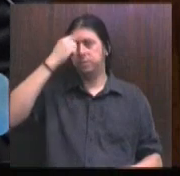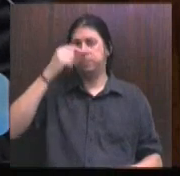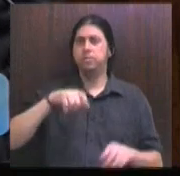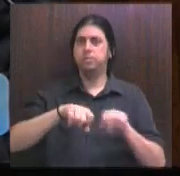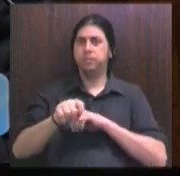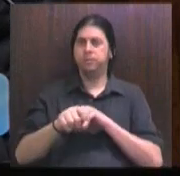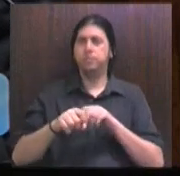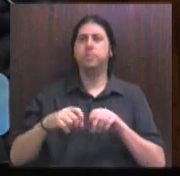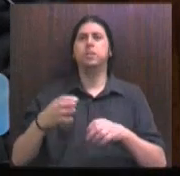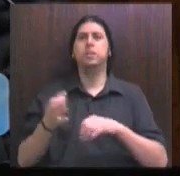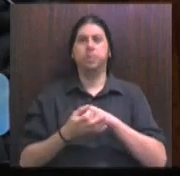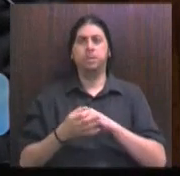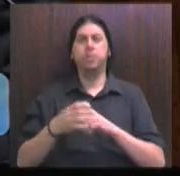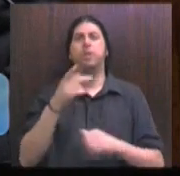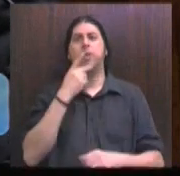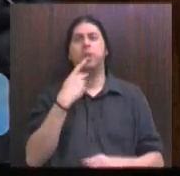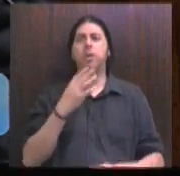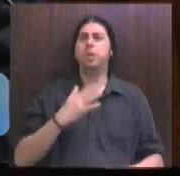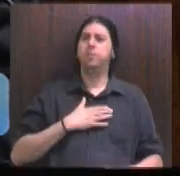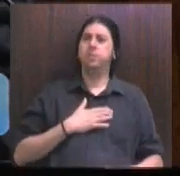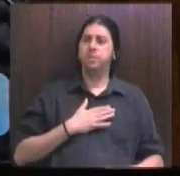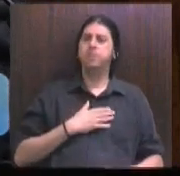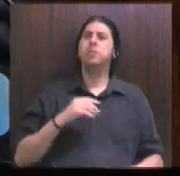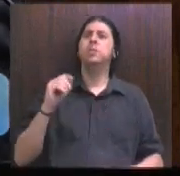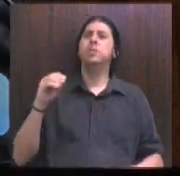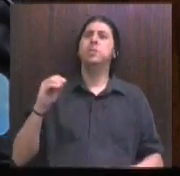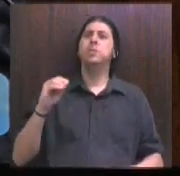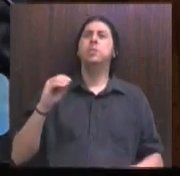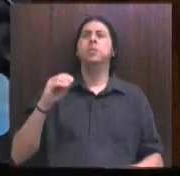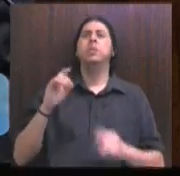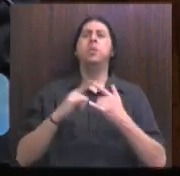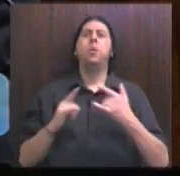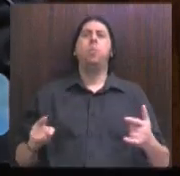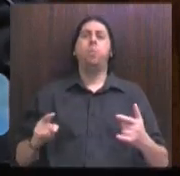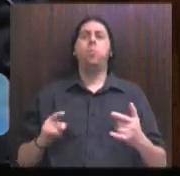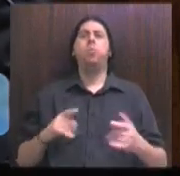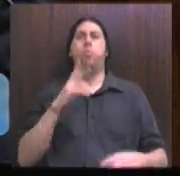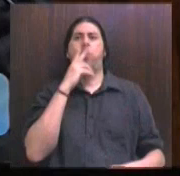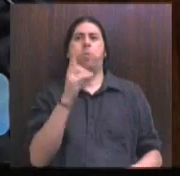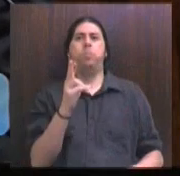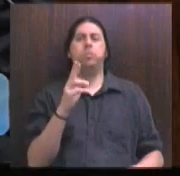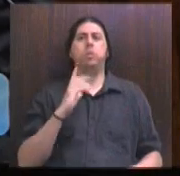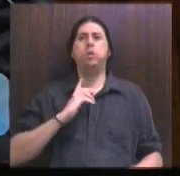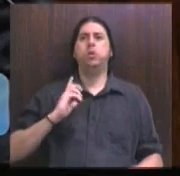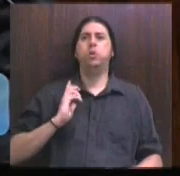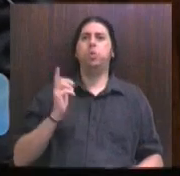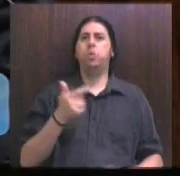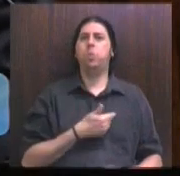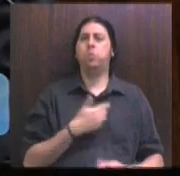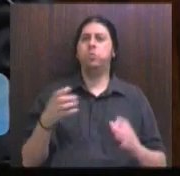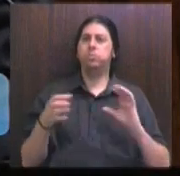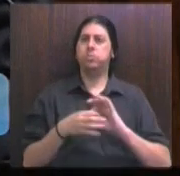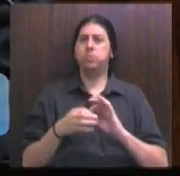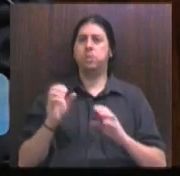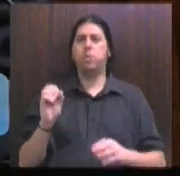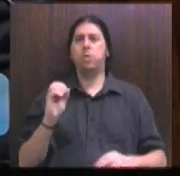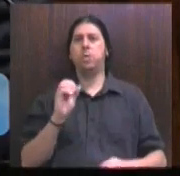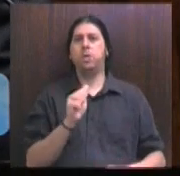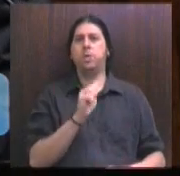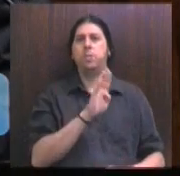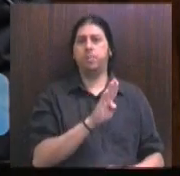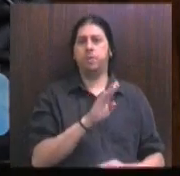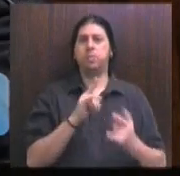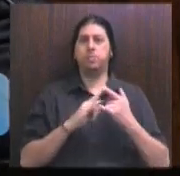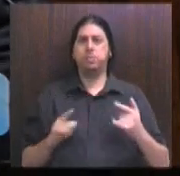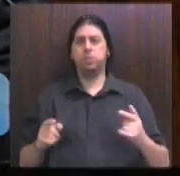entidade, daquilo que é a entidade que nós também nos congrega a OAB. O